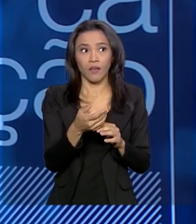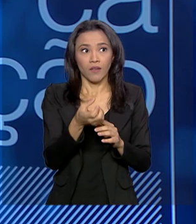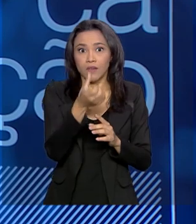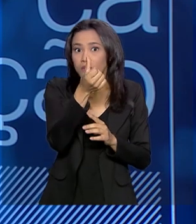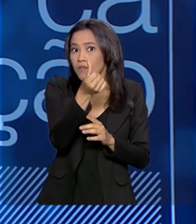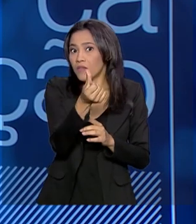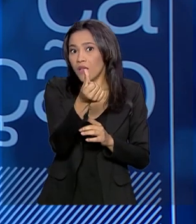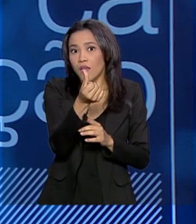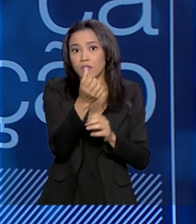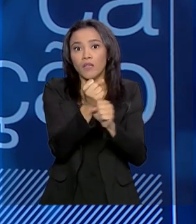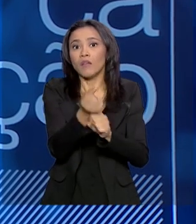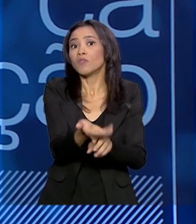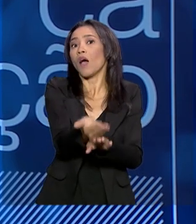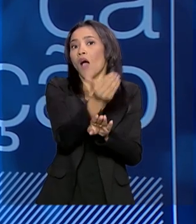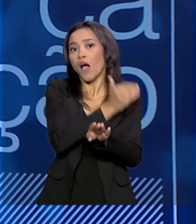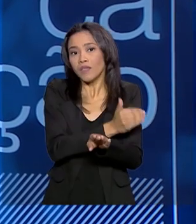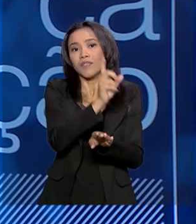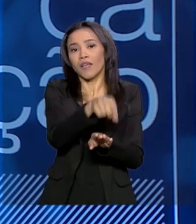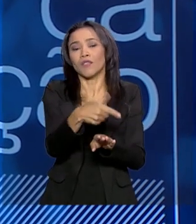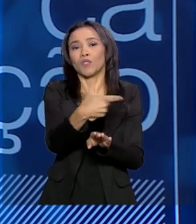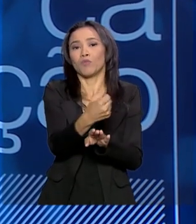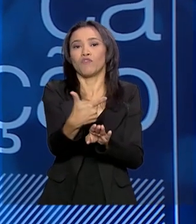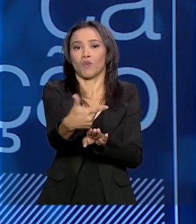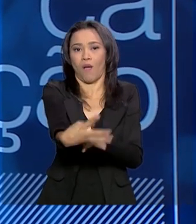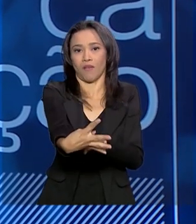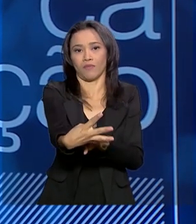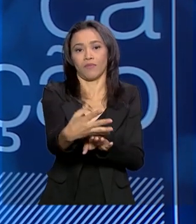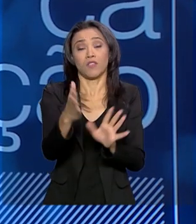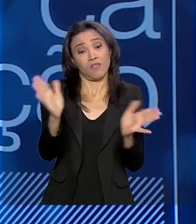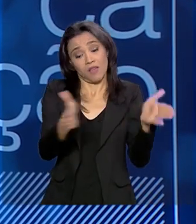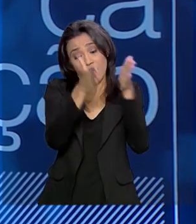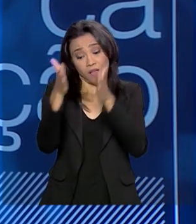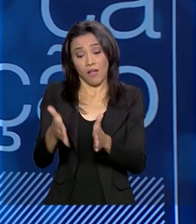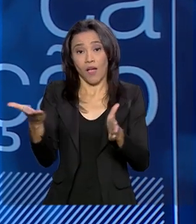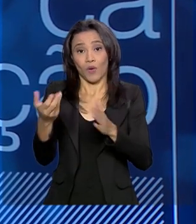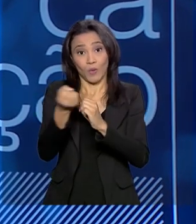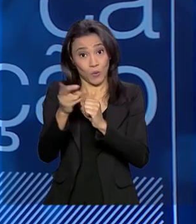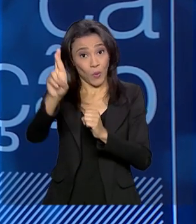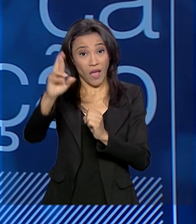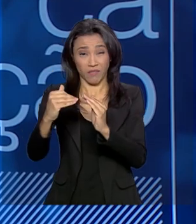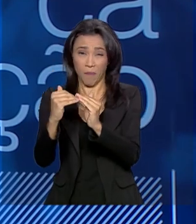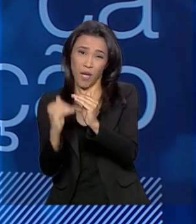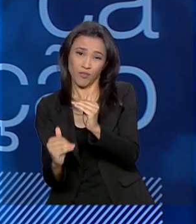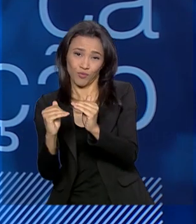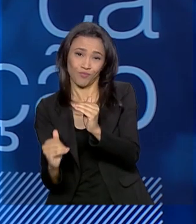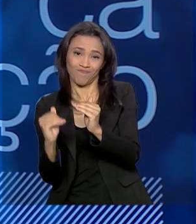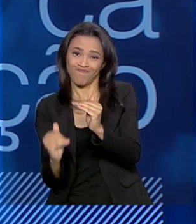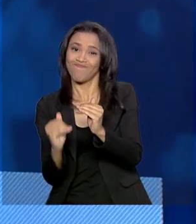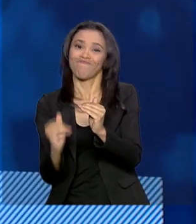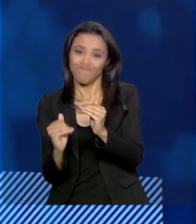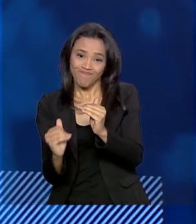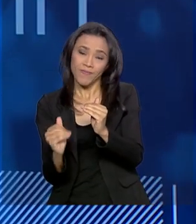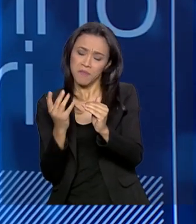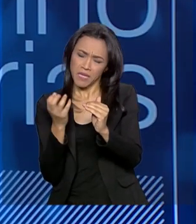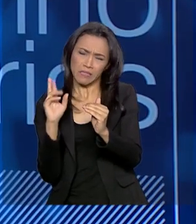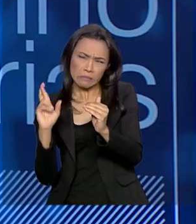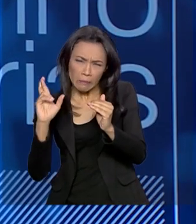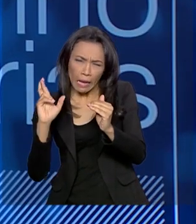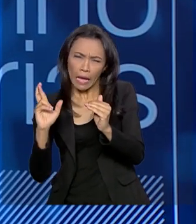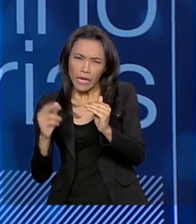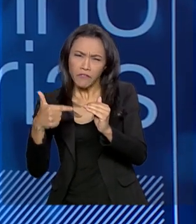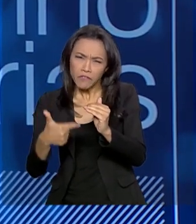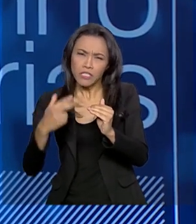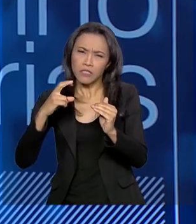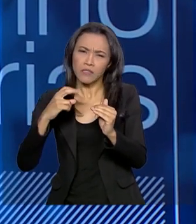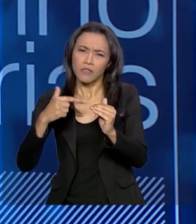antes de bater a meta, que seria 2024. Já no doutorado, ainda estamos abaixo, mas com boas perspectivas. 23 mil